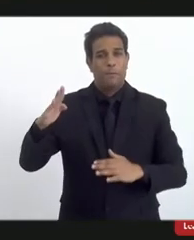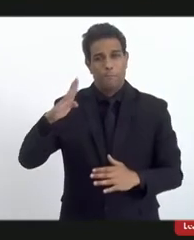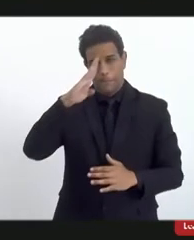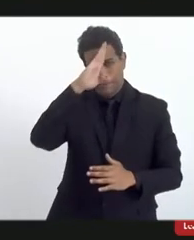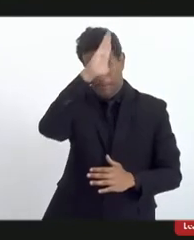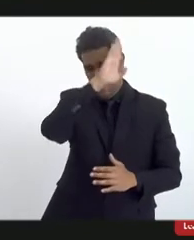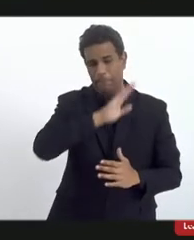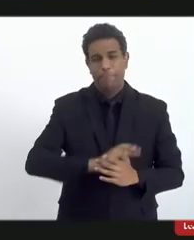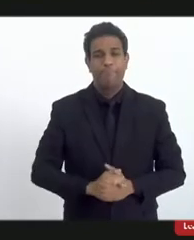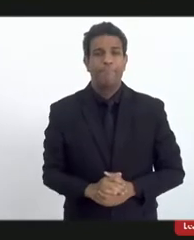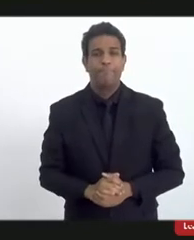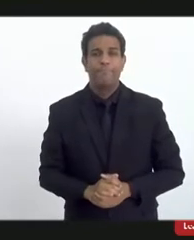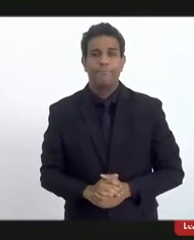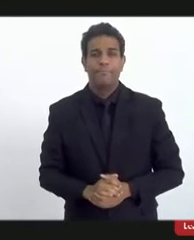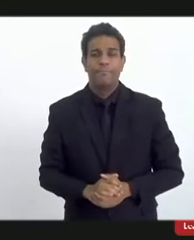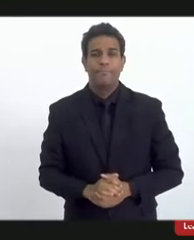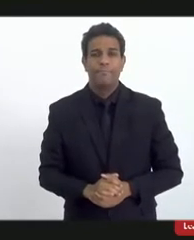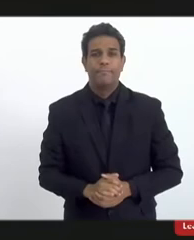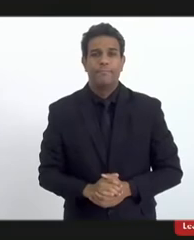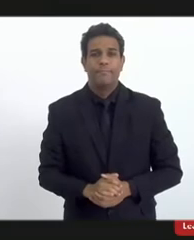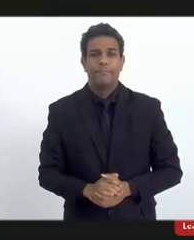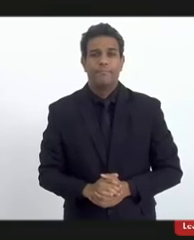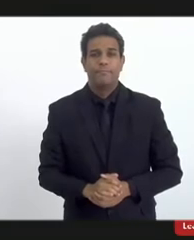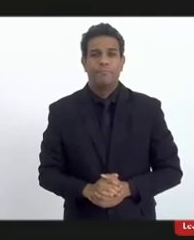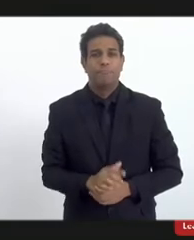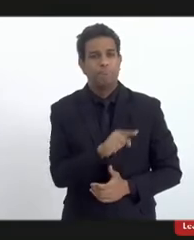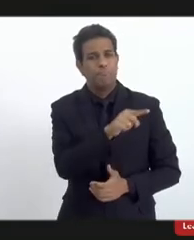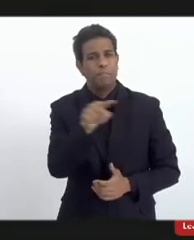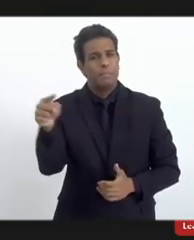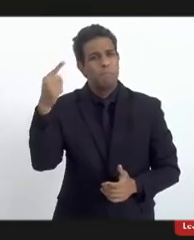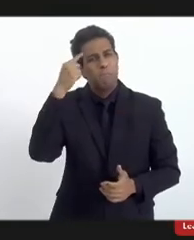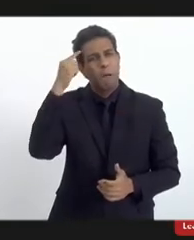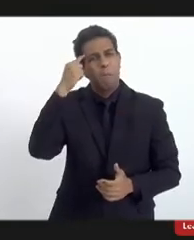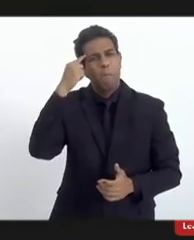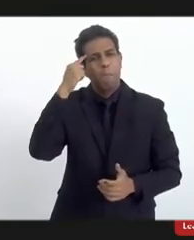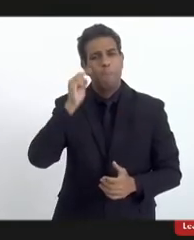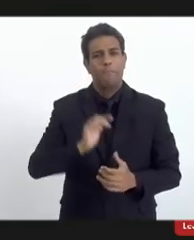Itamar, nada disso, vamos falar do Bolsonaro, para vocês terem noção,